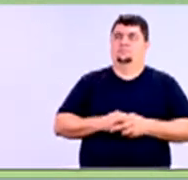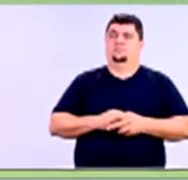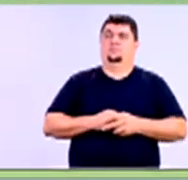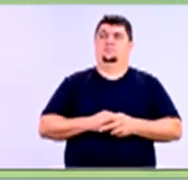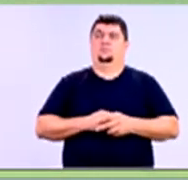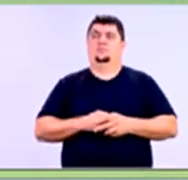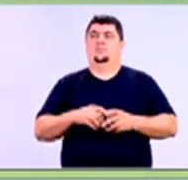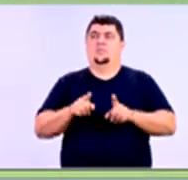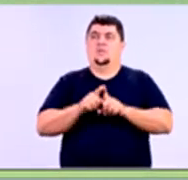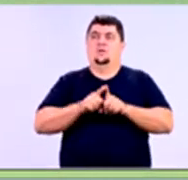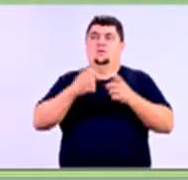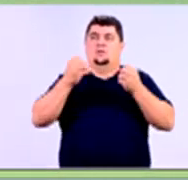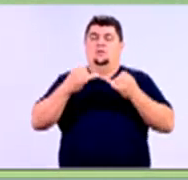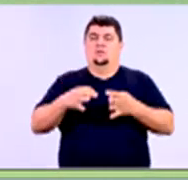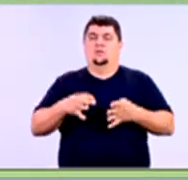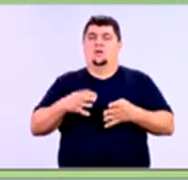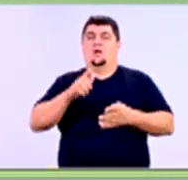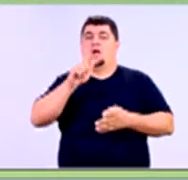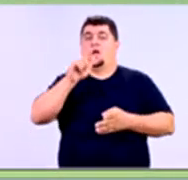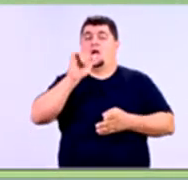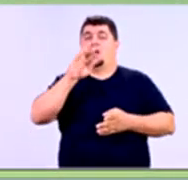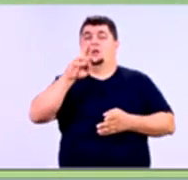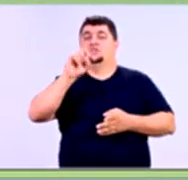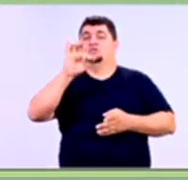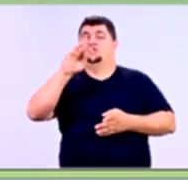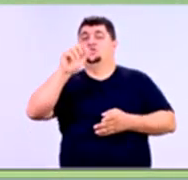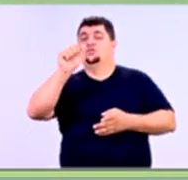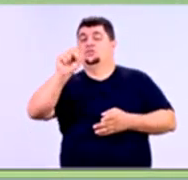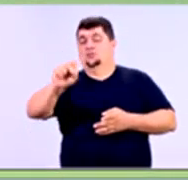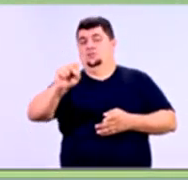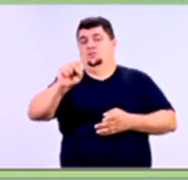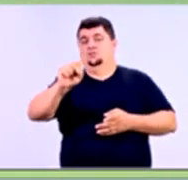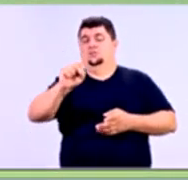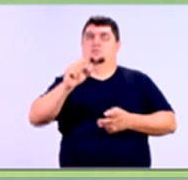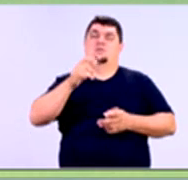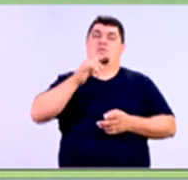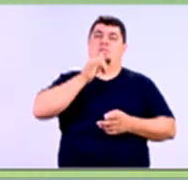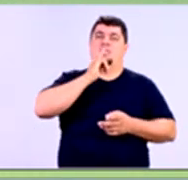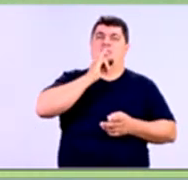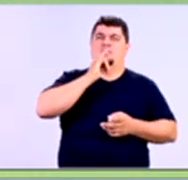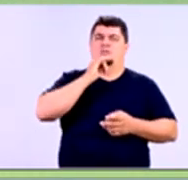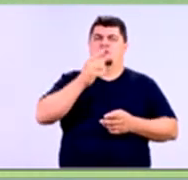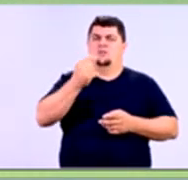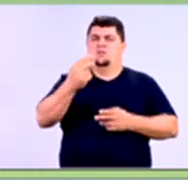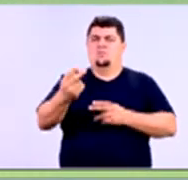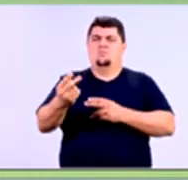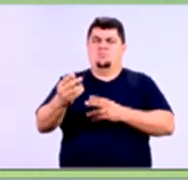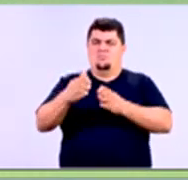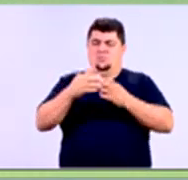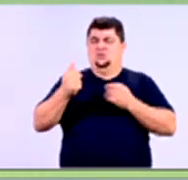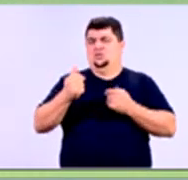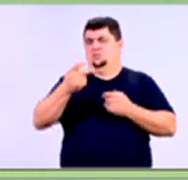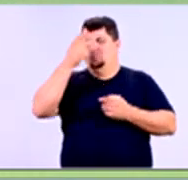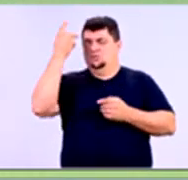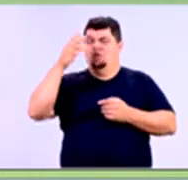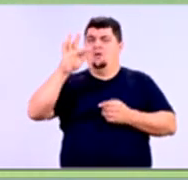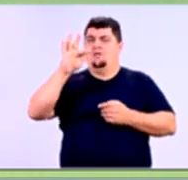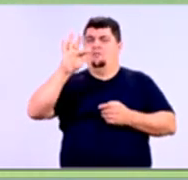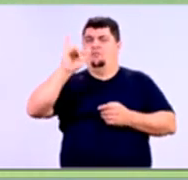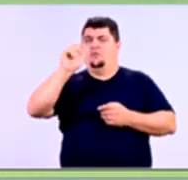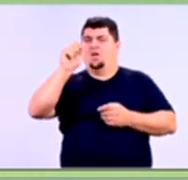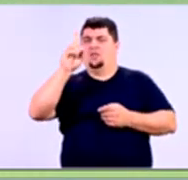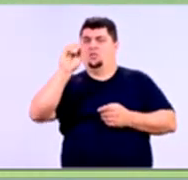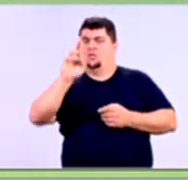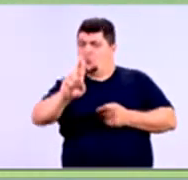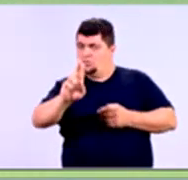Vamos falar ainda das garantias fornecidas para o cliente. A gente vai pedir um capital garantidor? a gente vai pedir um